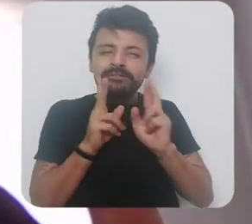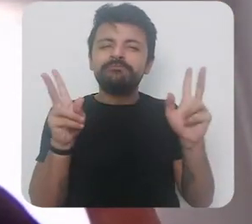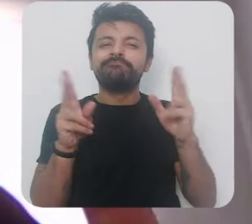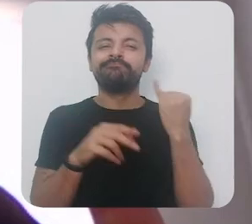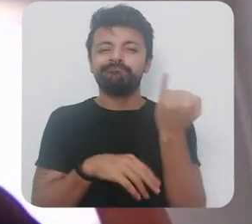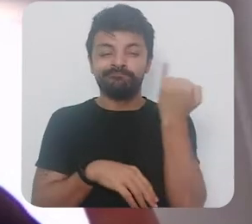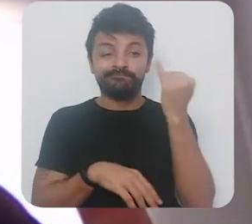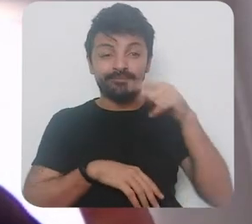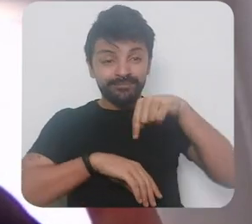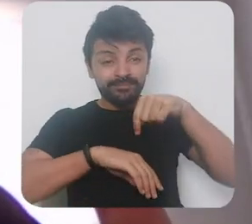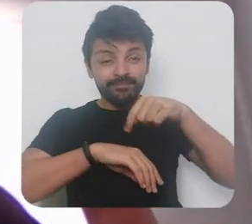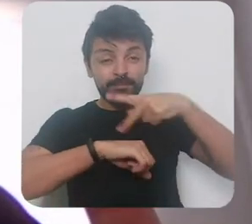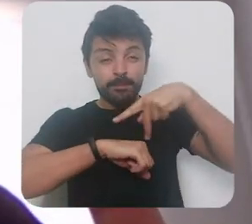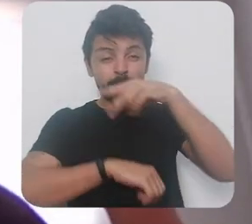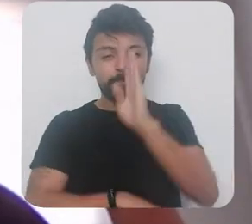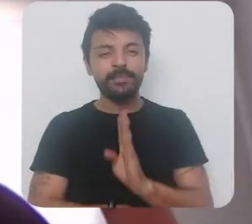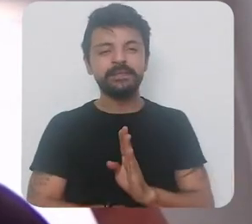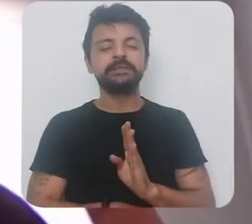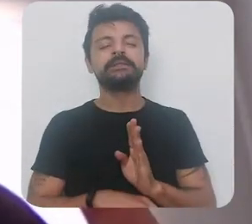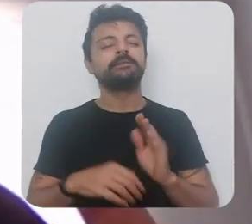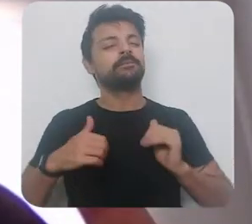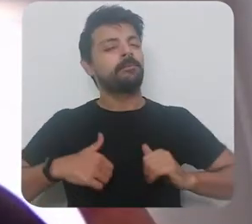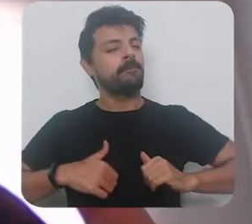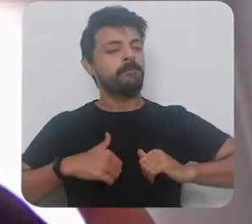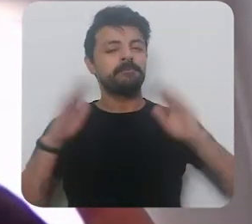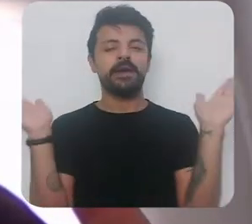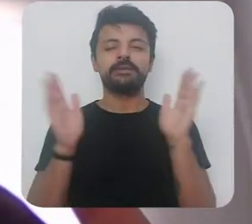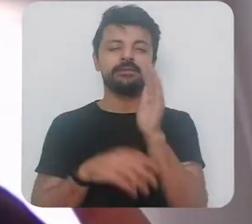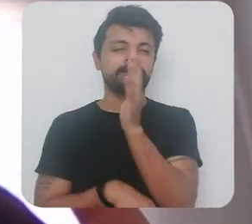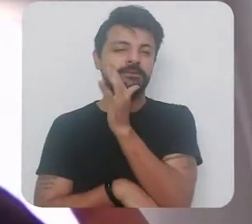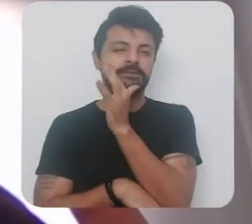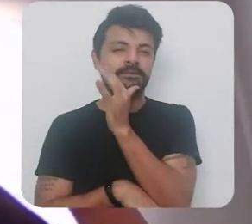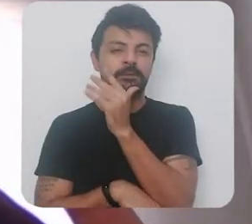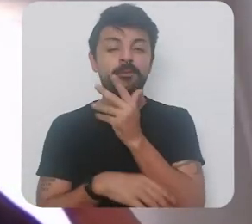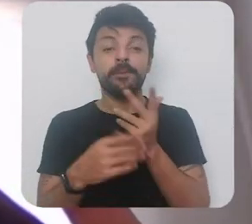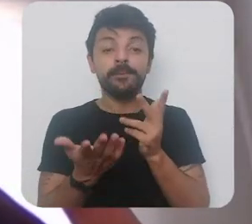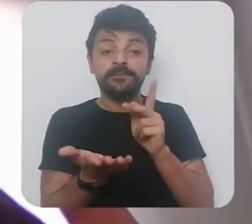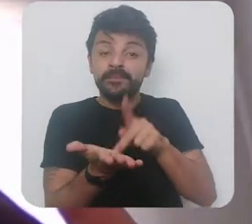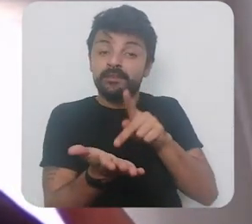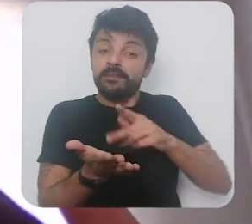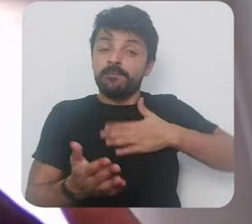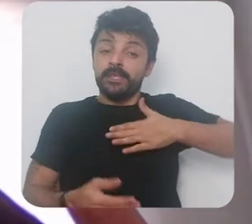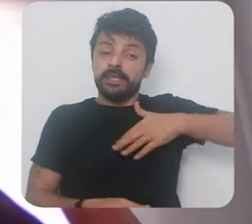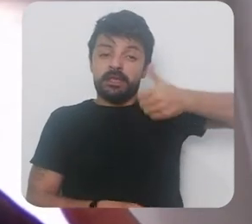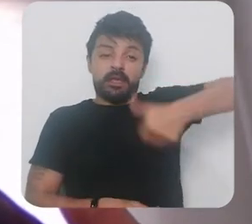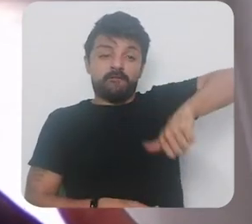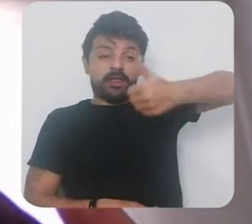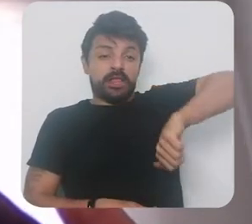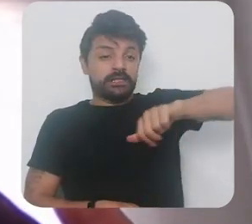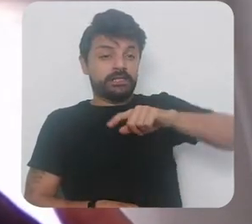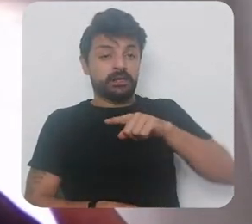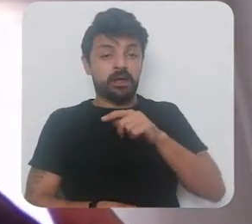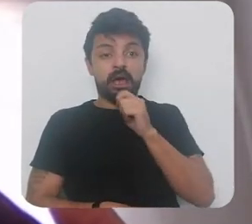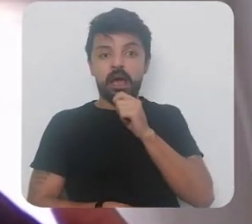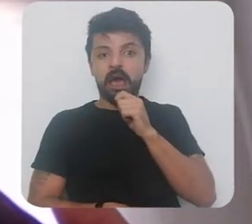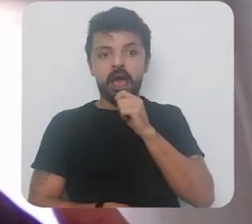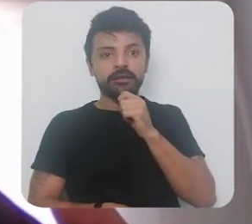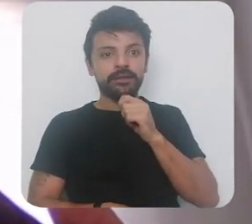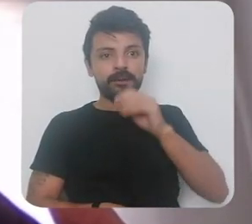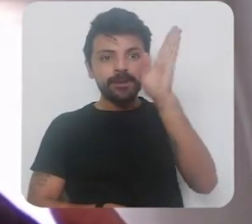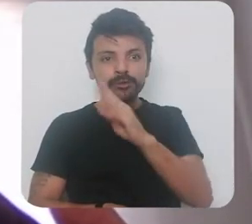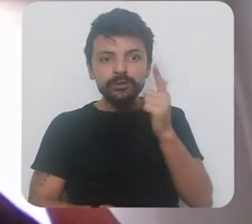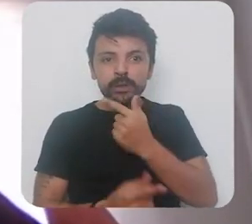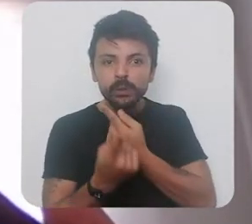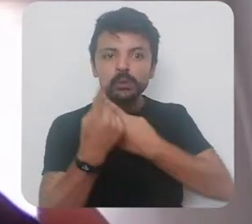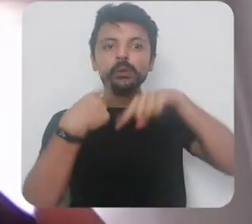o Brasil um dos países que mais demorou na verdade na minha avaliação não se recuperou ainda da crise